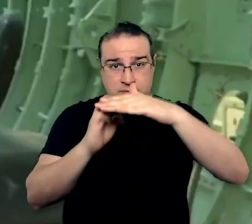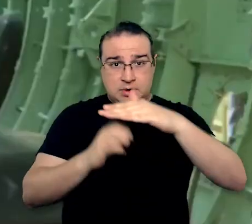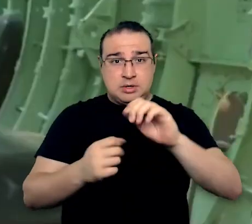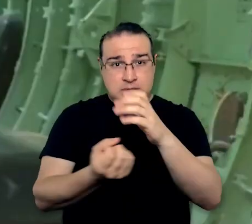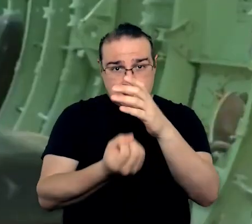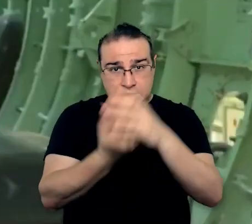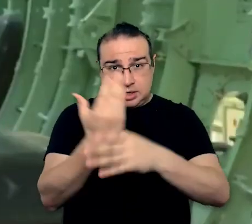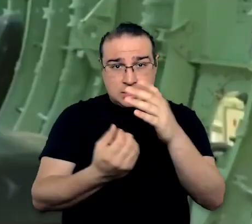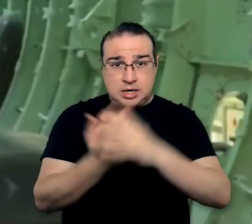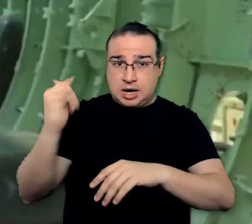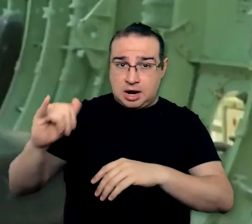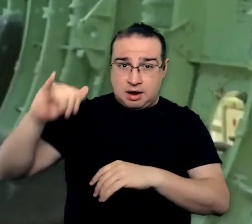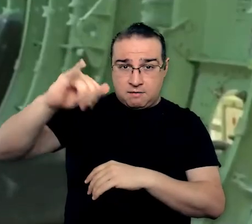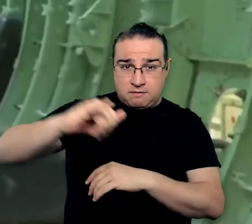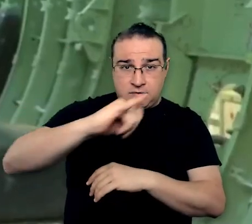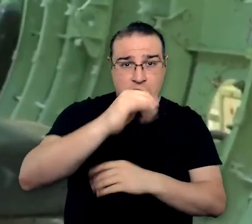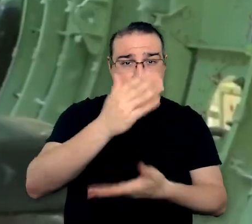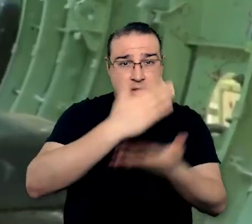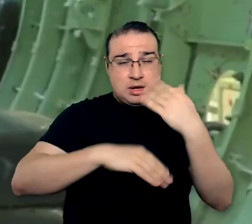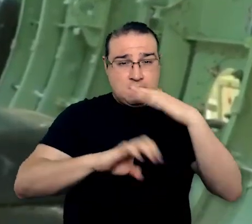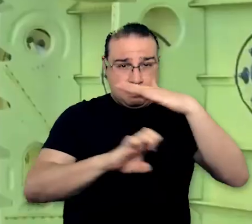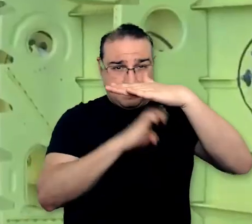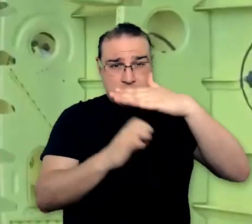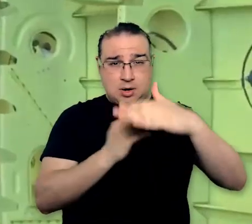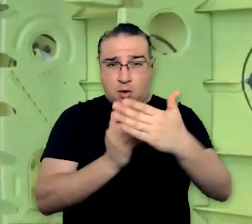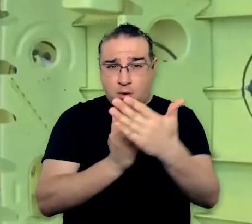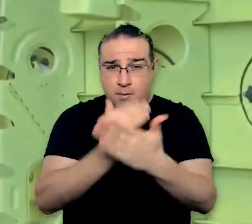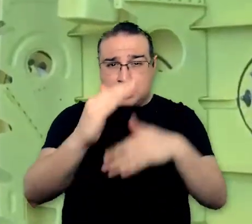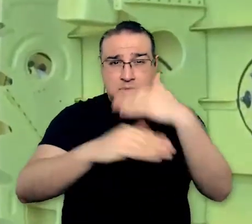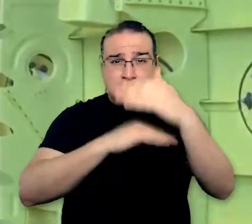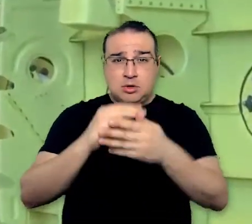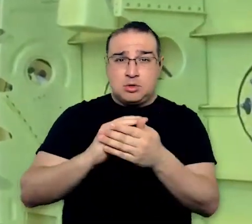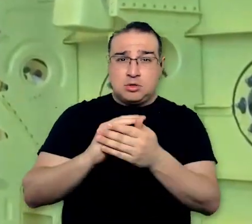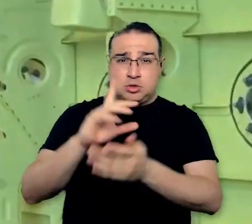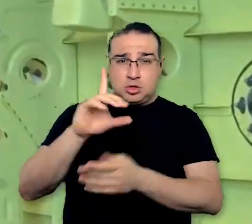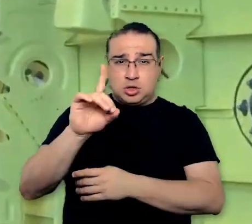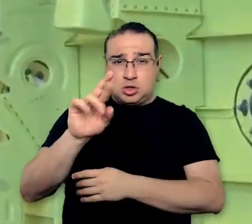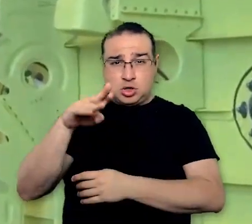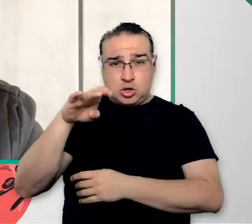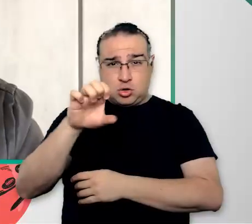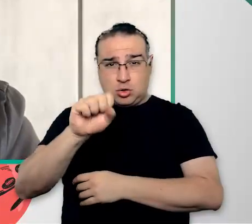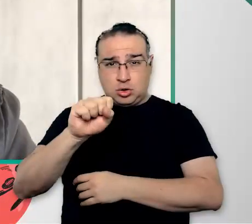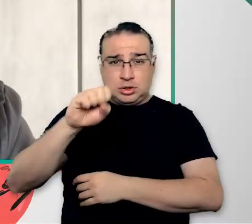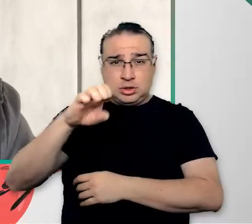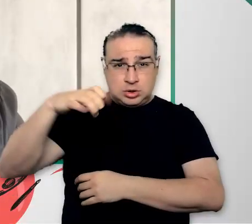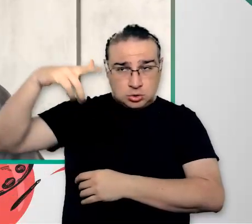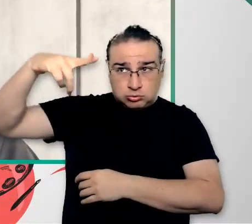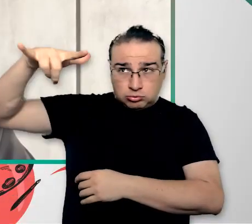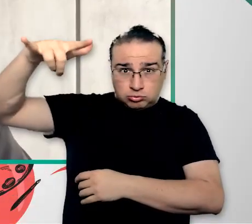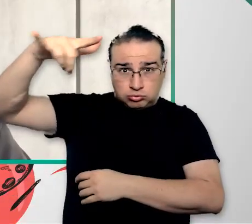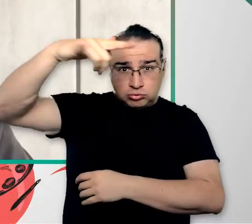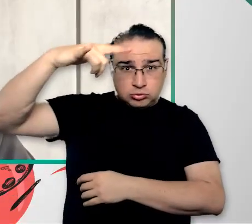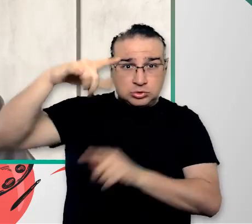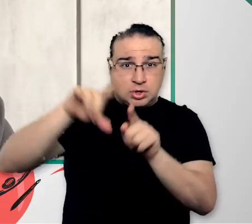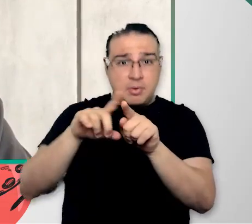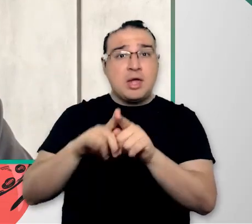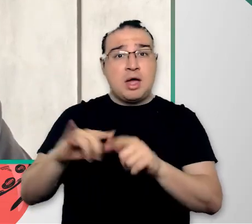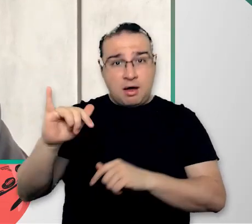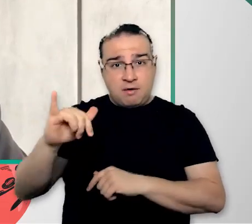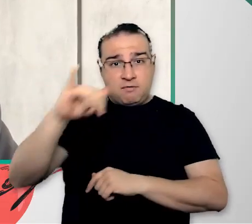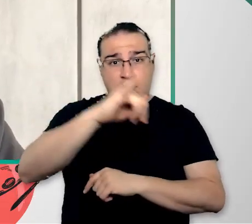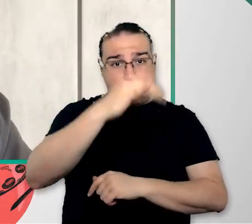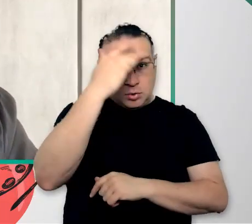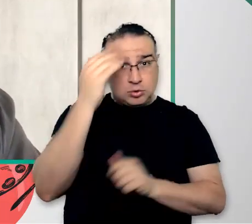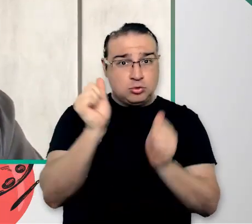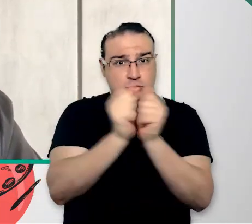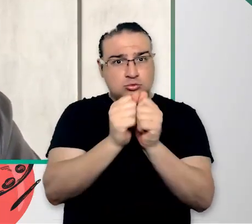empresas ligadas ao ramo de aeronáutica, desde empresas de desenvolvimento de drones, até empresas de desenvolvimento de aeronaves tripuladas.